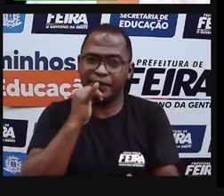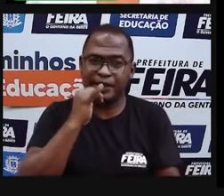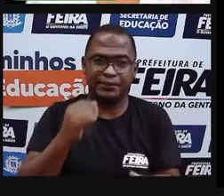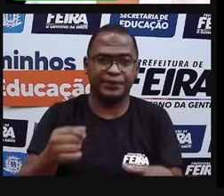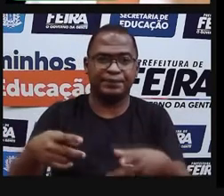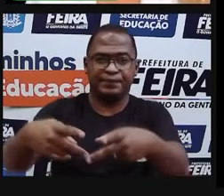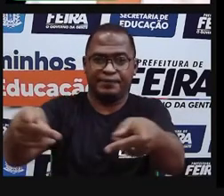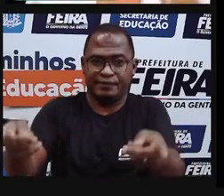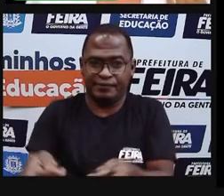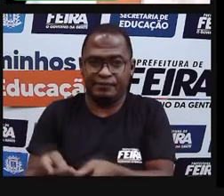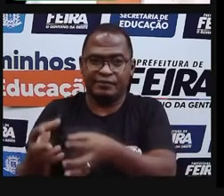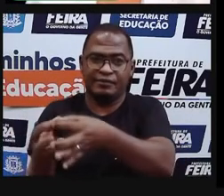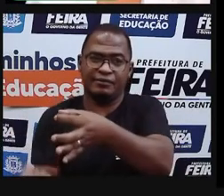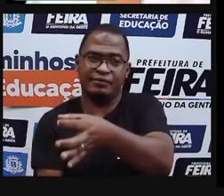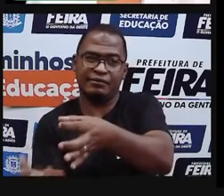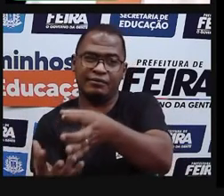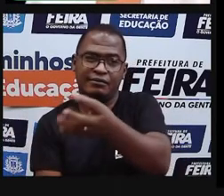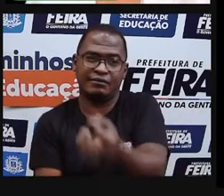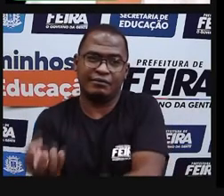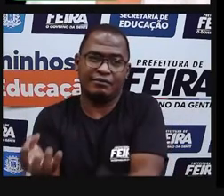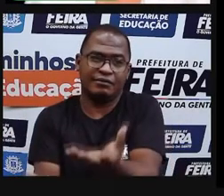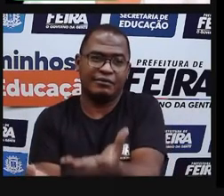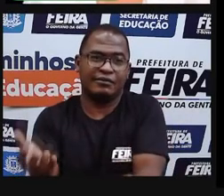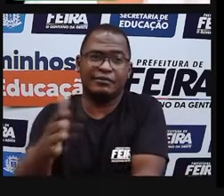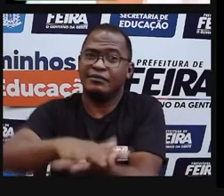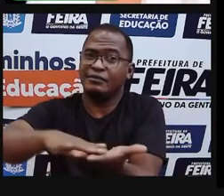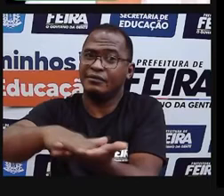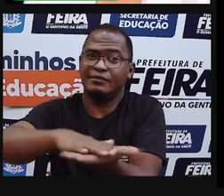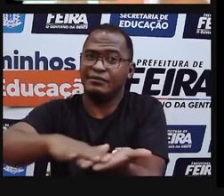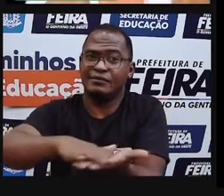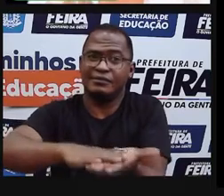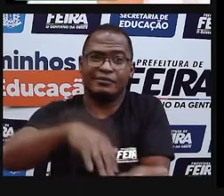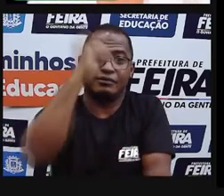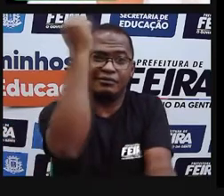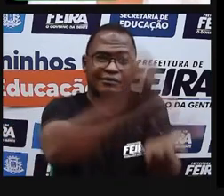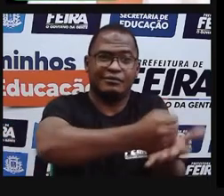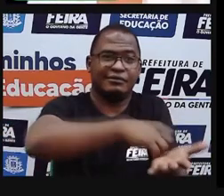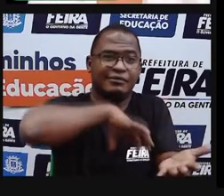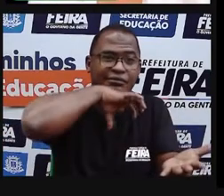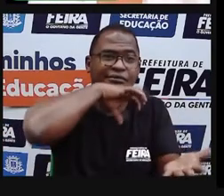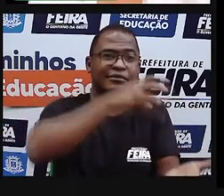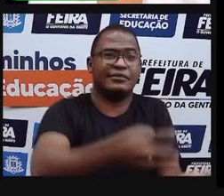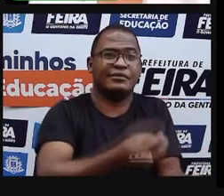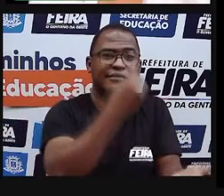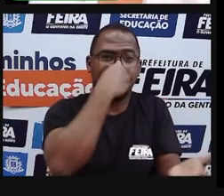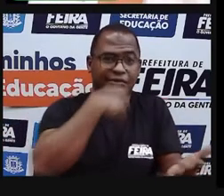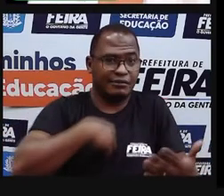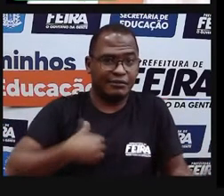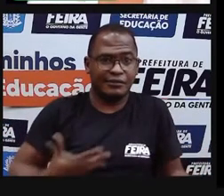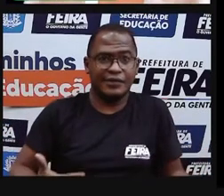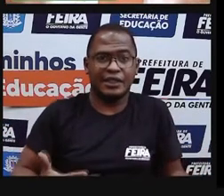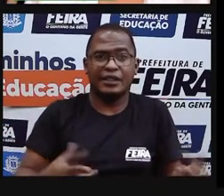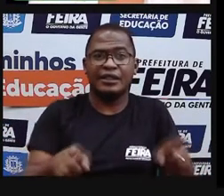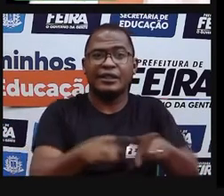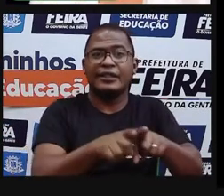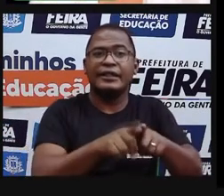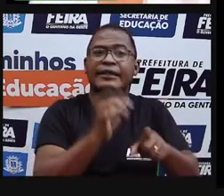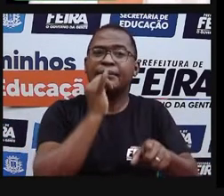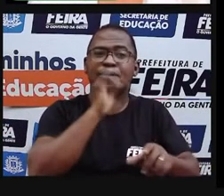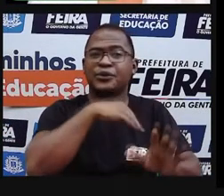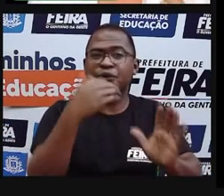antes a alimentação era toda crua. Então, depois da descoberta do fogo, eles começaram a criar